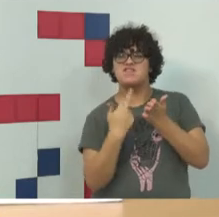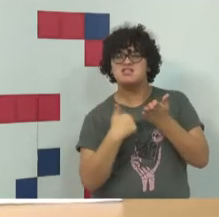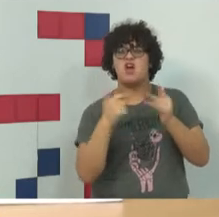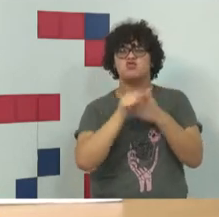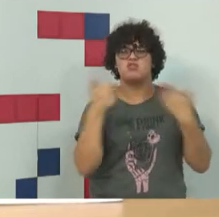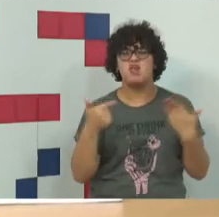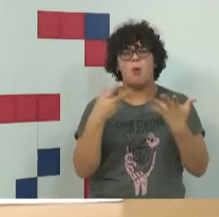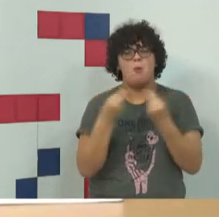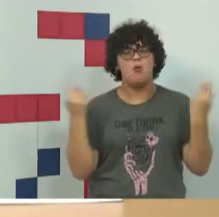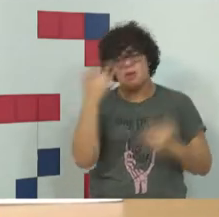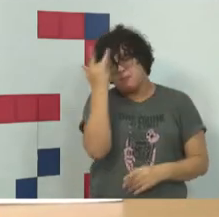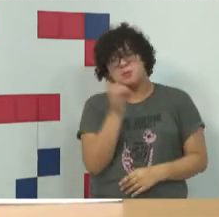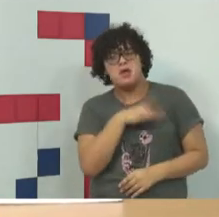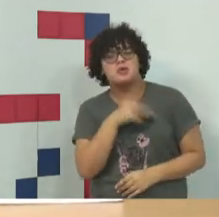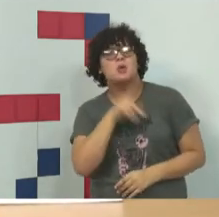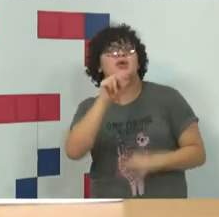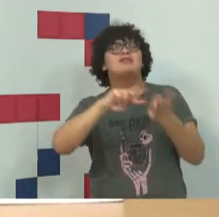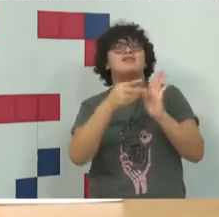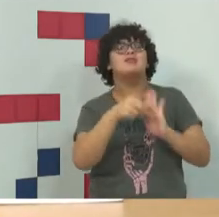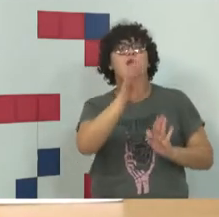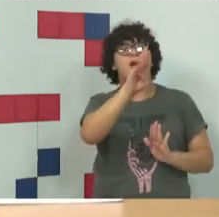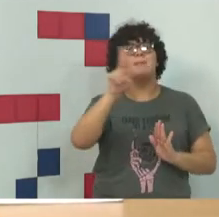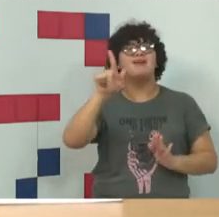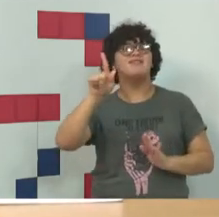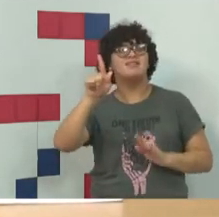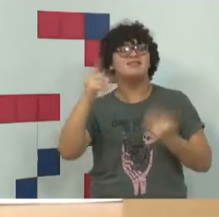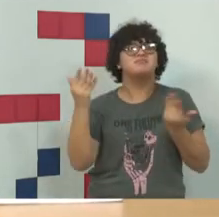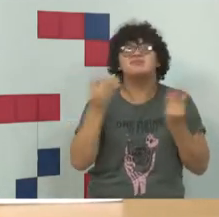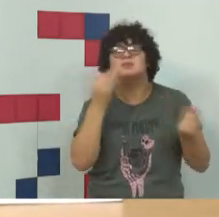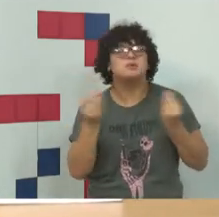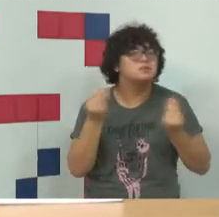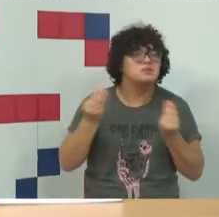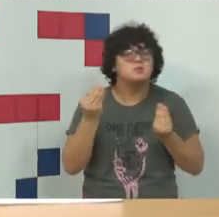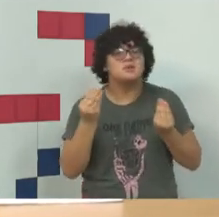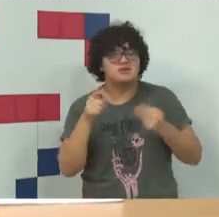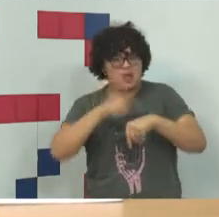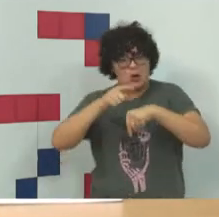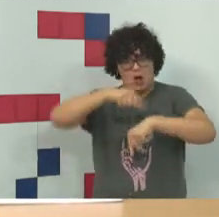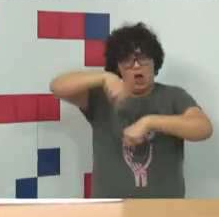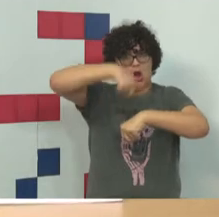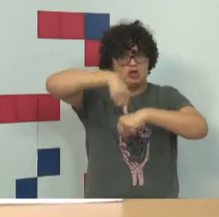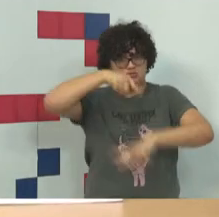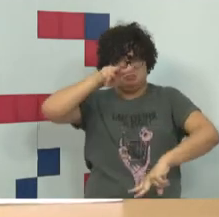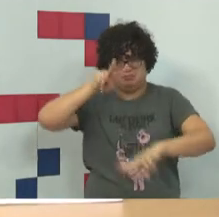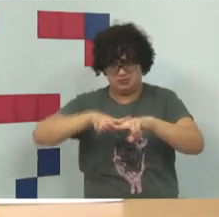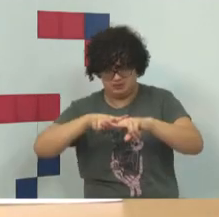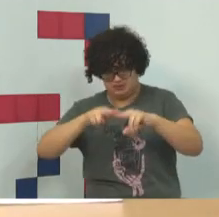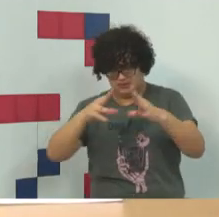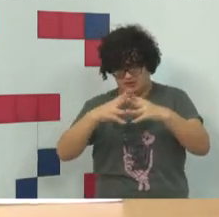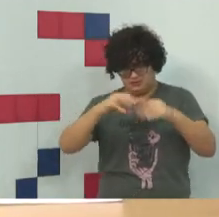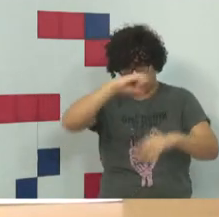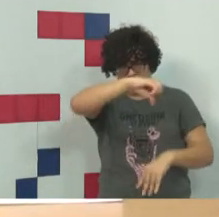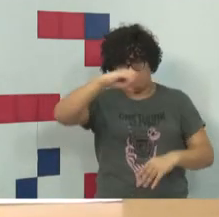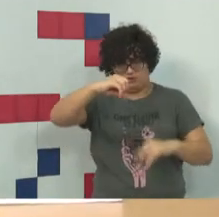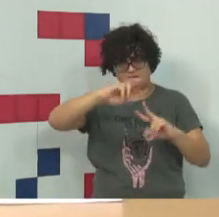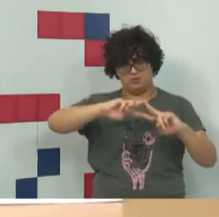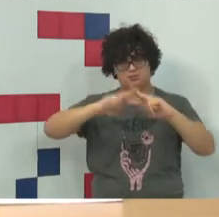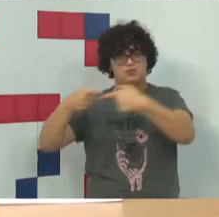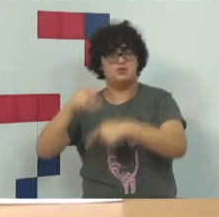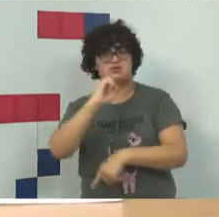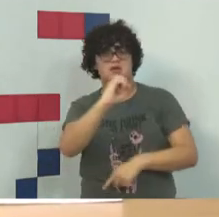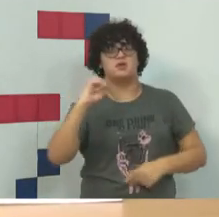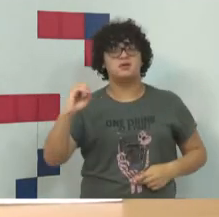e todo mundo tinha muito medo do que ia acontecer quando o reloginho do computador saísse do 99 e fosse para o 00.